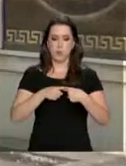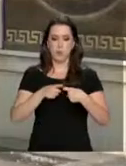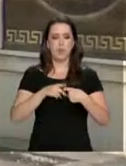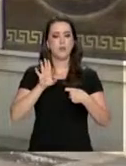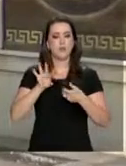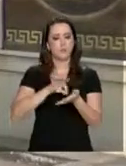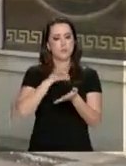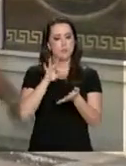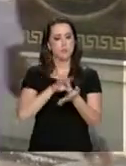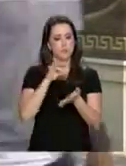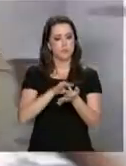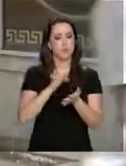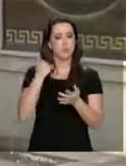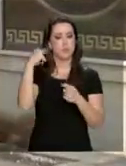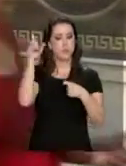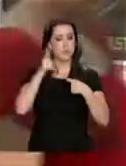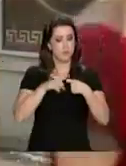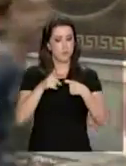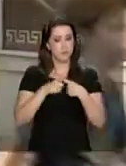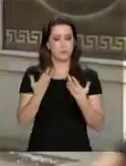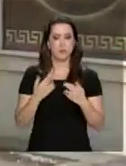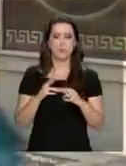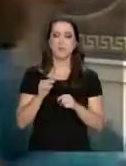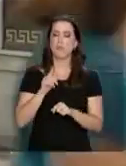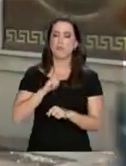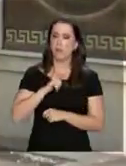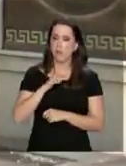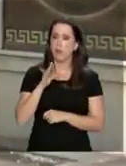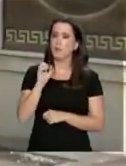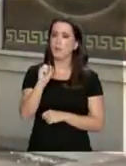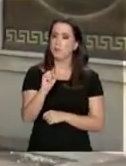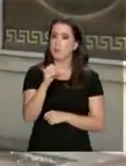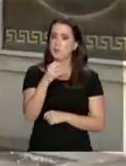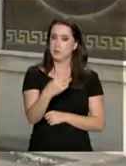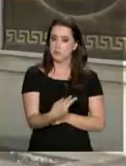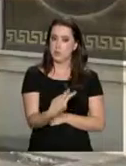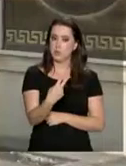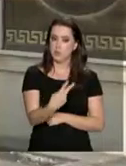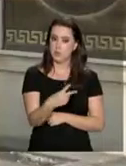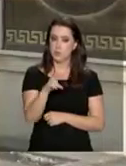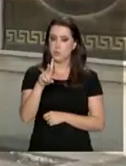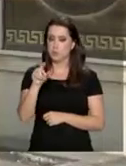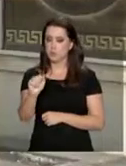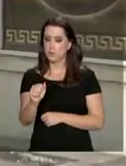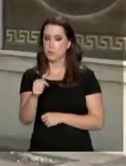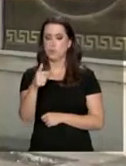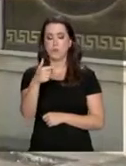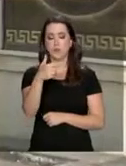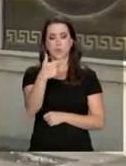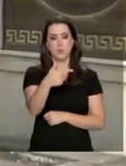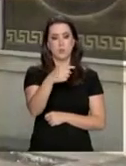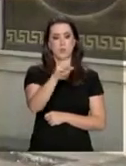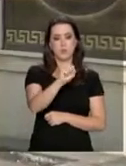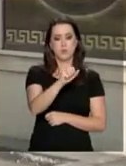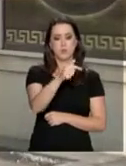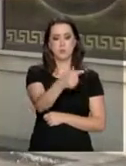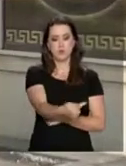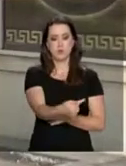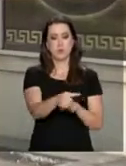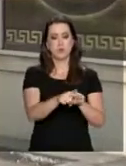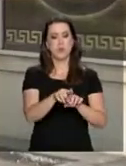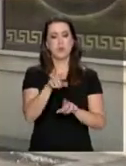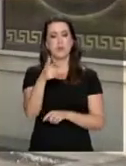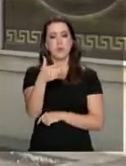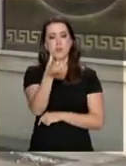se inscreveram no Mais Médicos. Restam 842 vagas em 287 municípios e 26 distritos